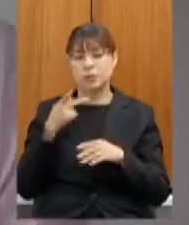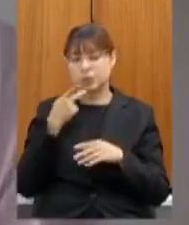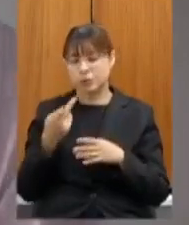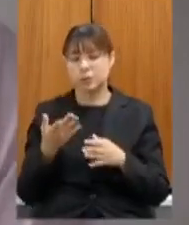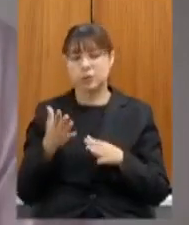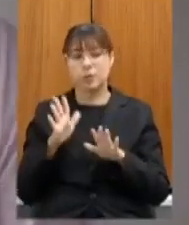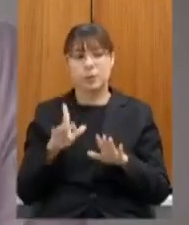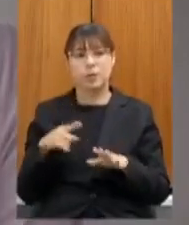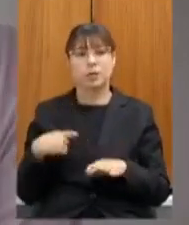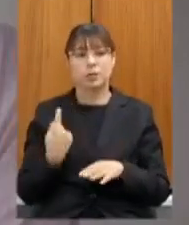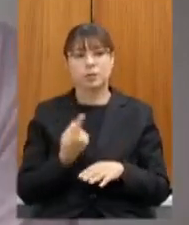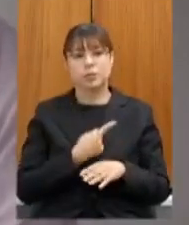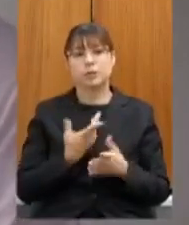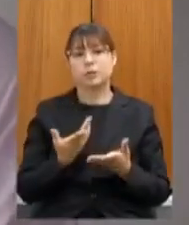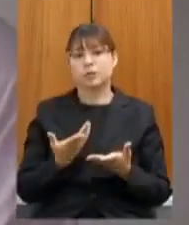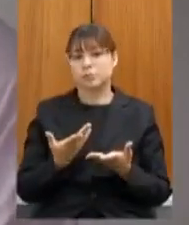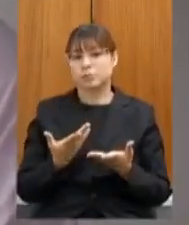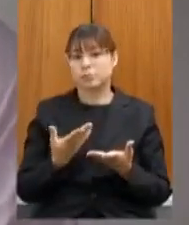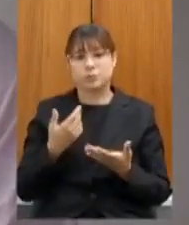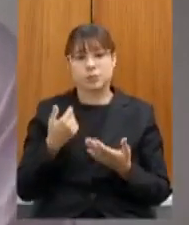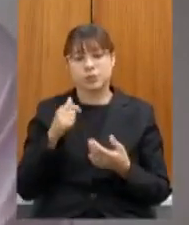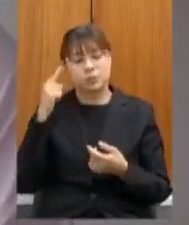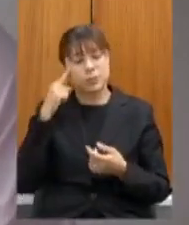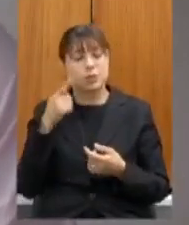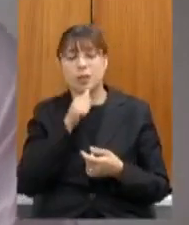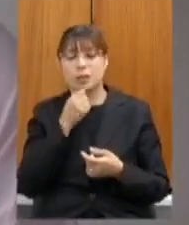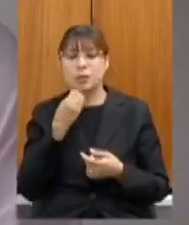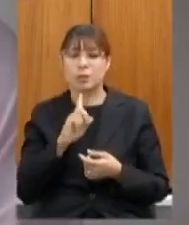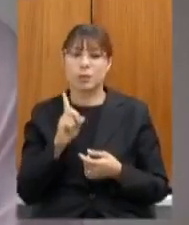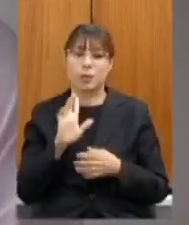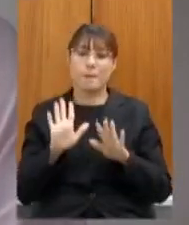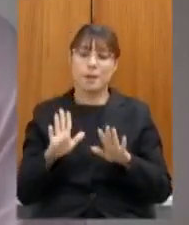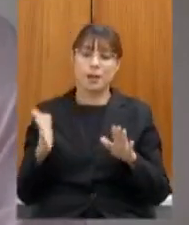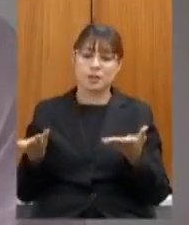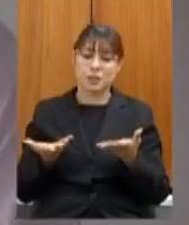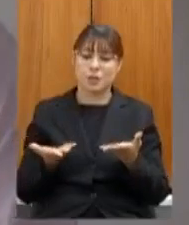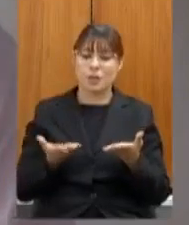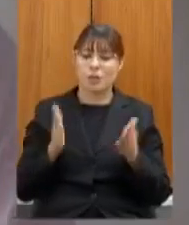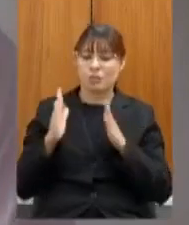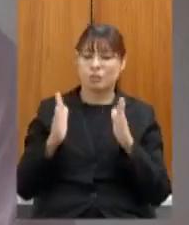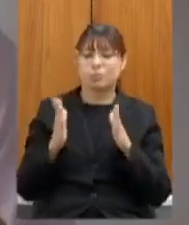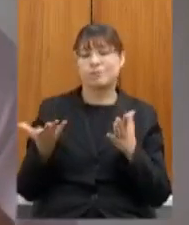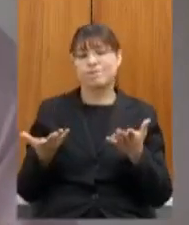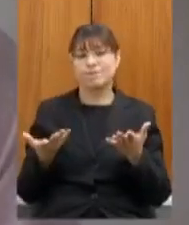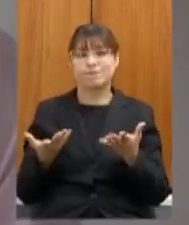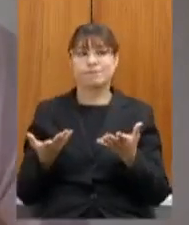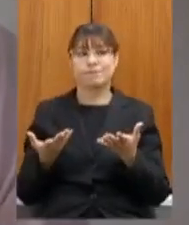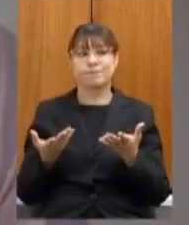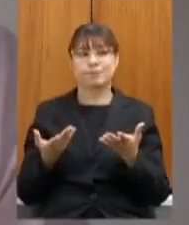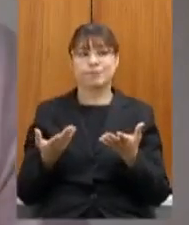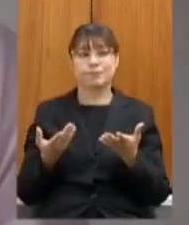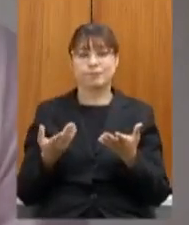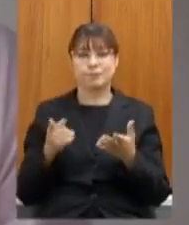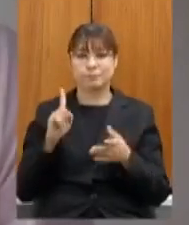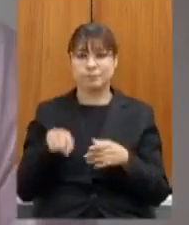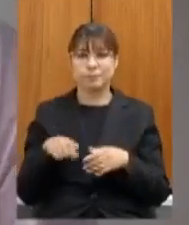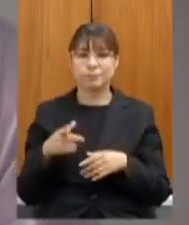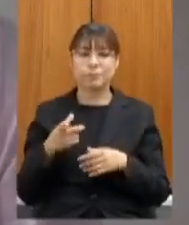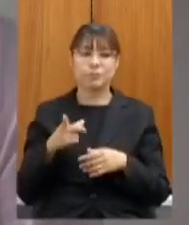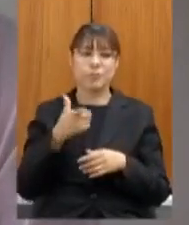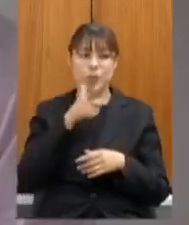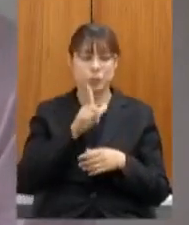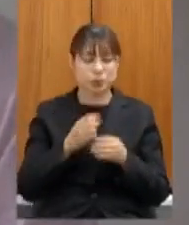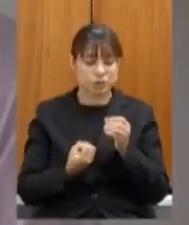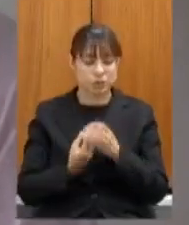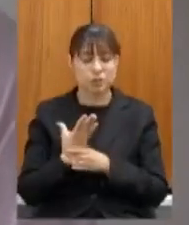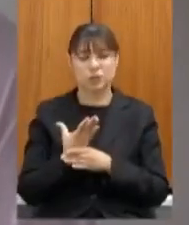justamente esse momento de exceção que a gente está vivendo cria até mesmo nessas condições de construção de parceria